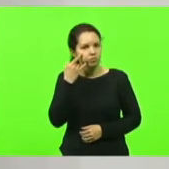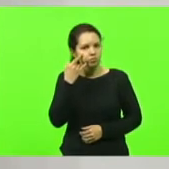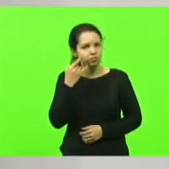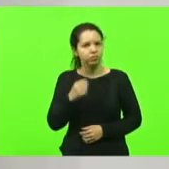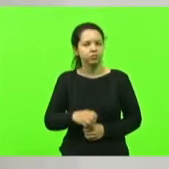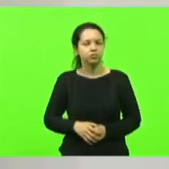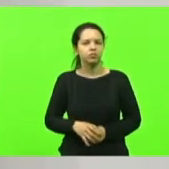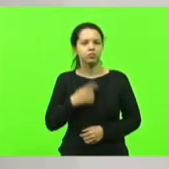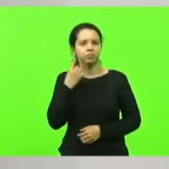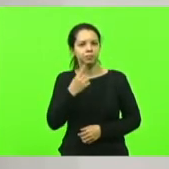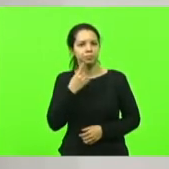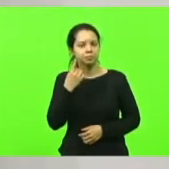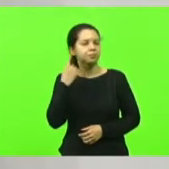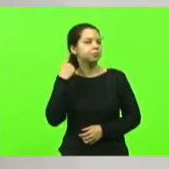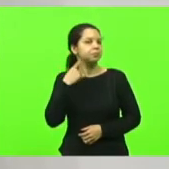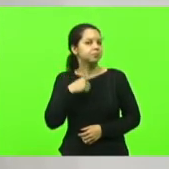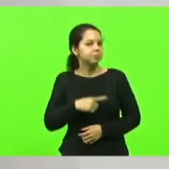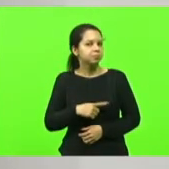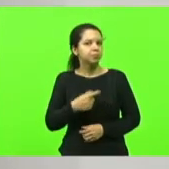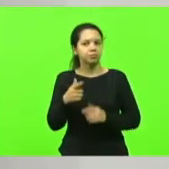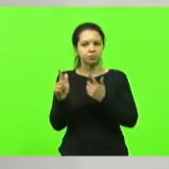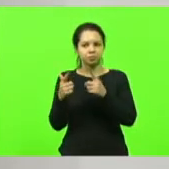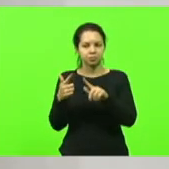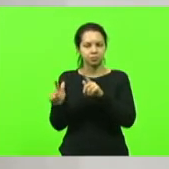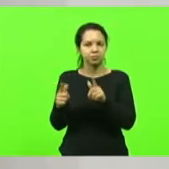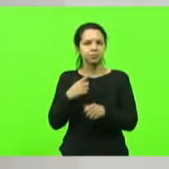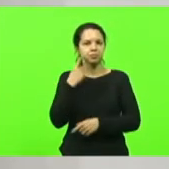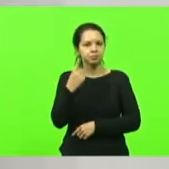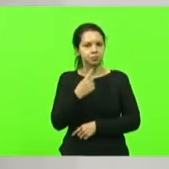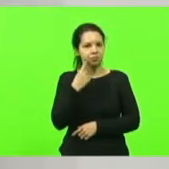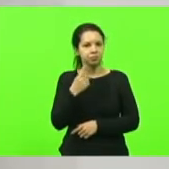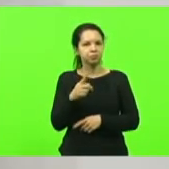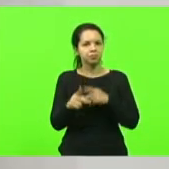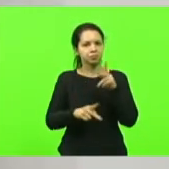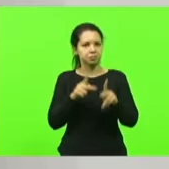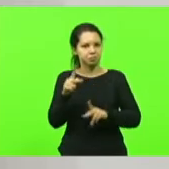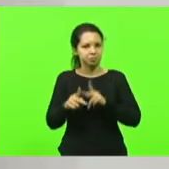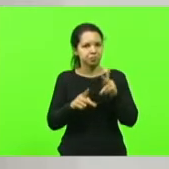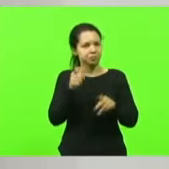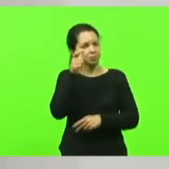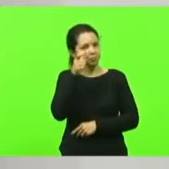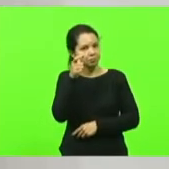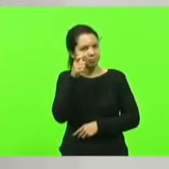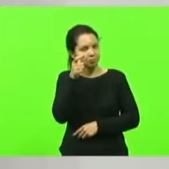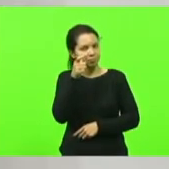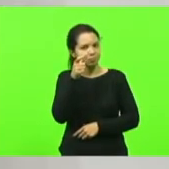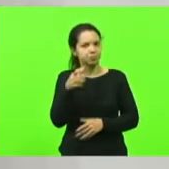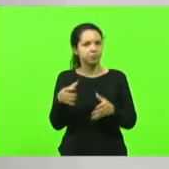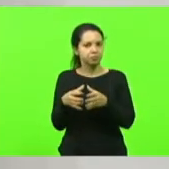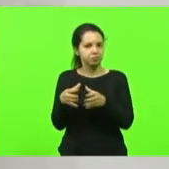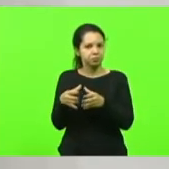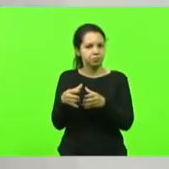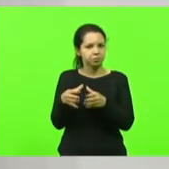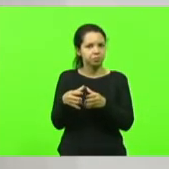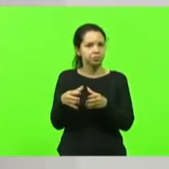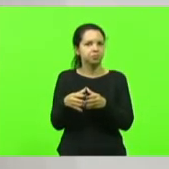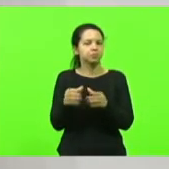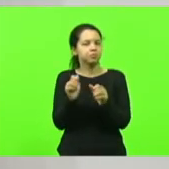Odebrecht, demais deputados, população que nos acompanha, equipe da Alesc.